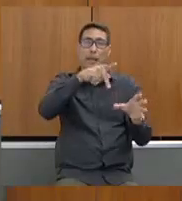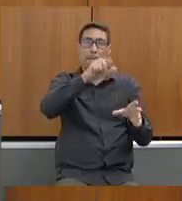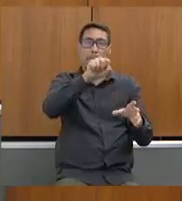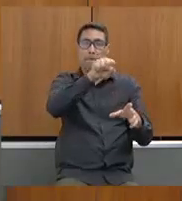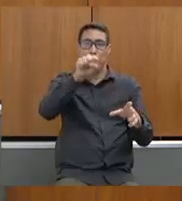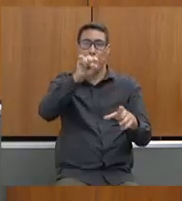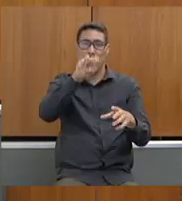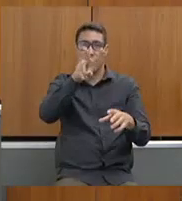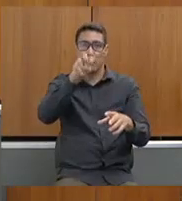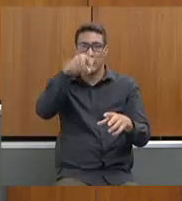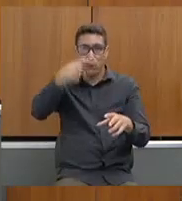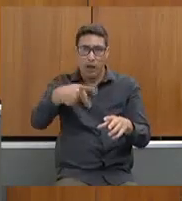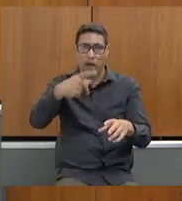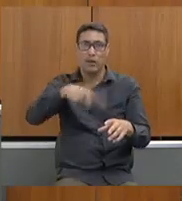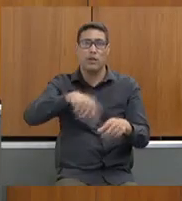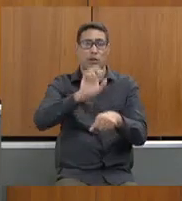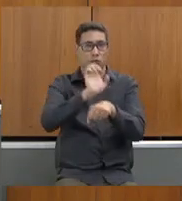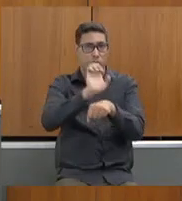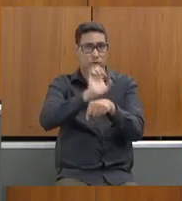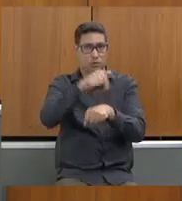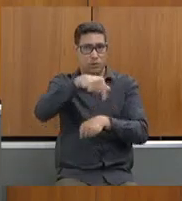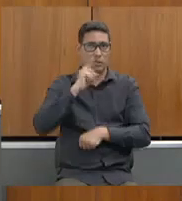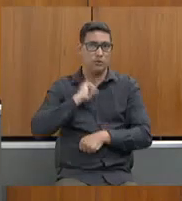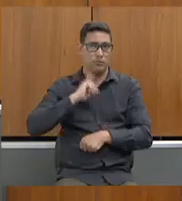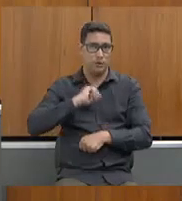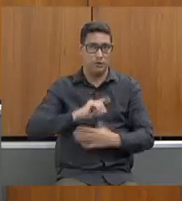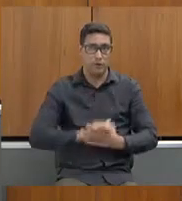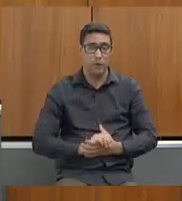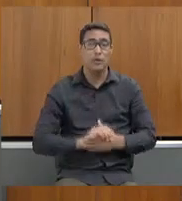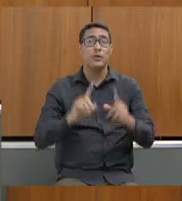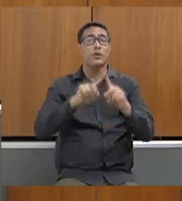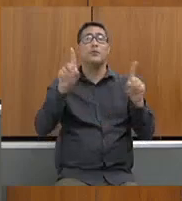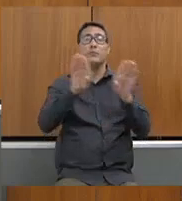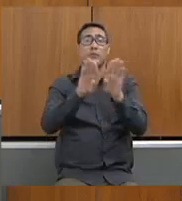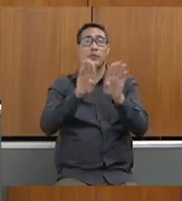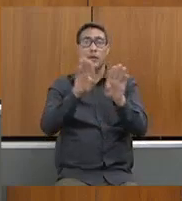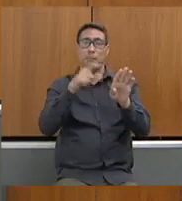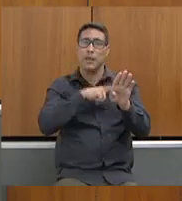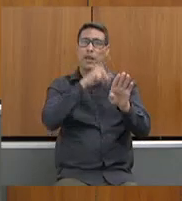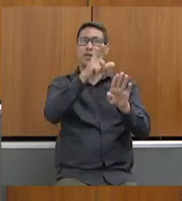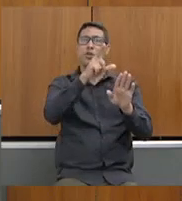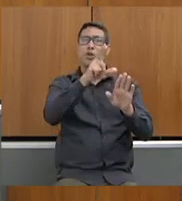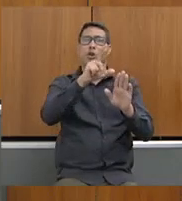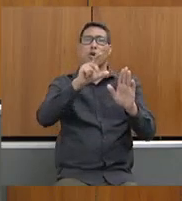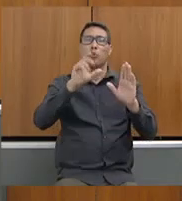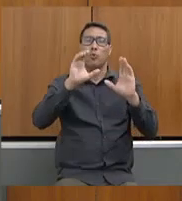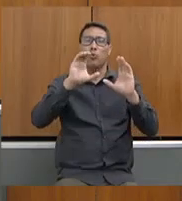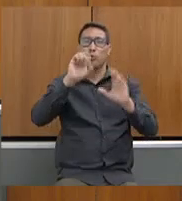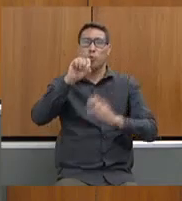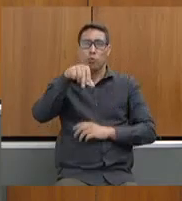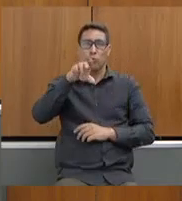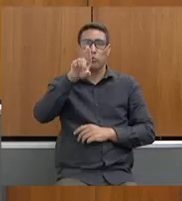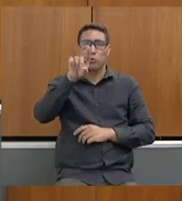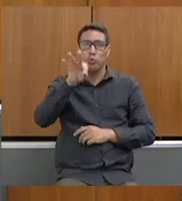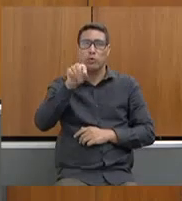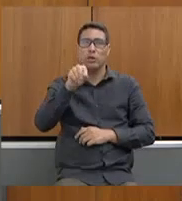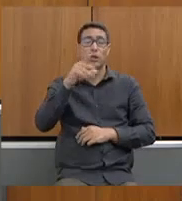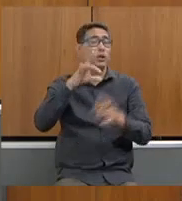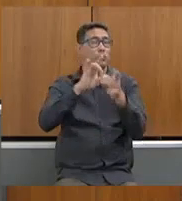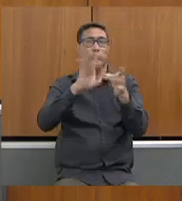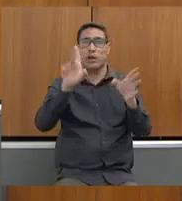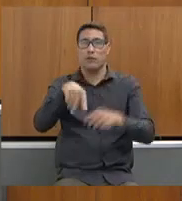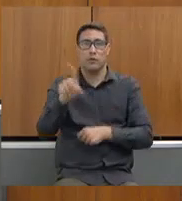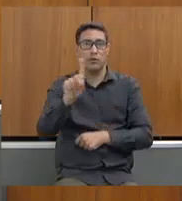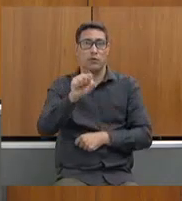Quando eu cheguei também, deputado, termos de ajustamento e conduta não estavam públicos, não estavam disponíveis. na